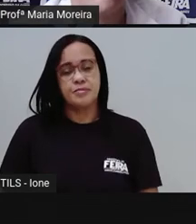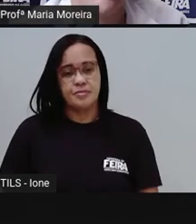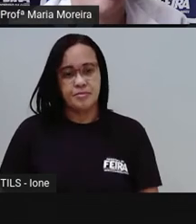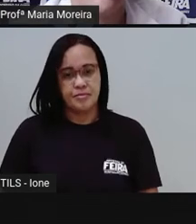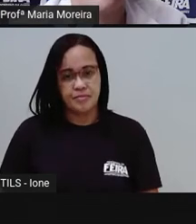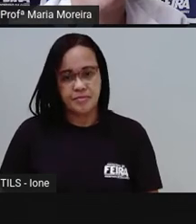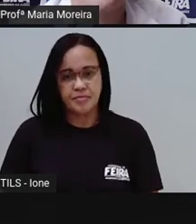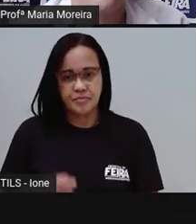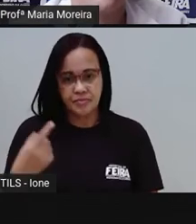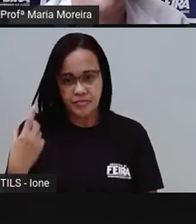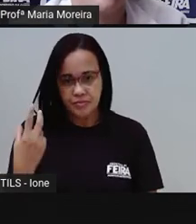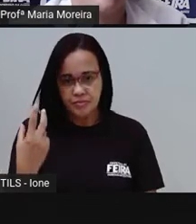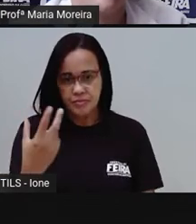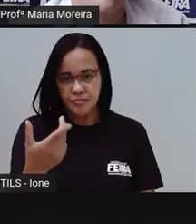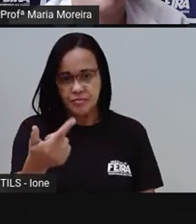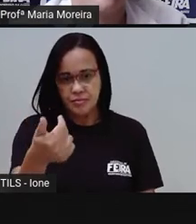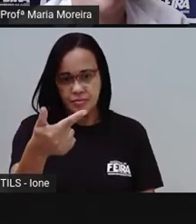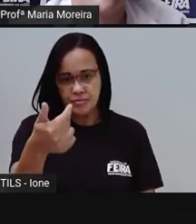a...